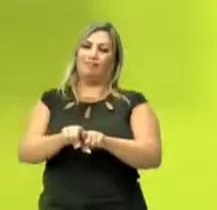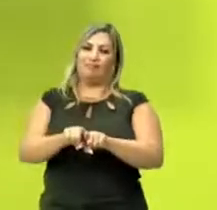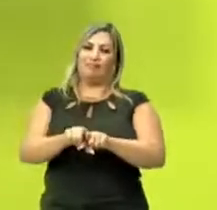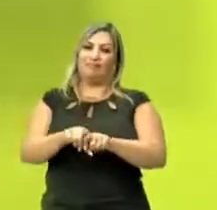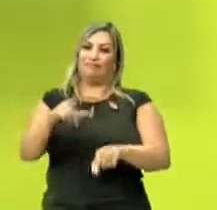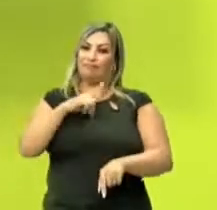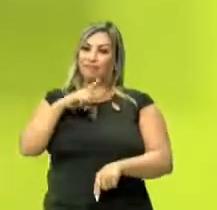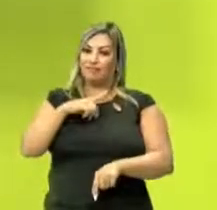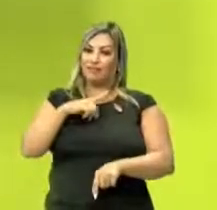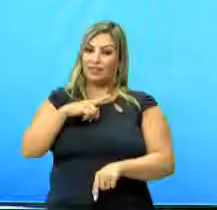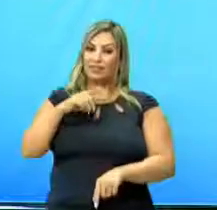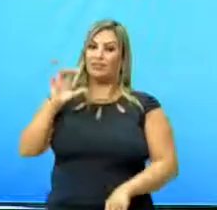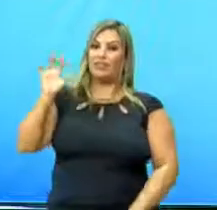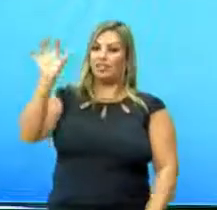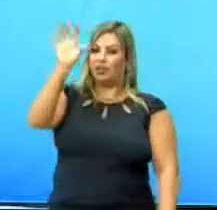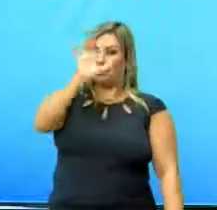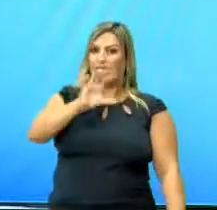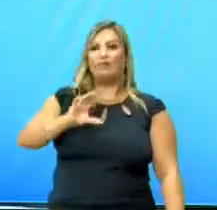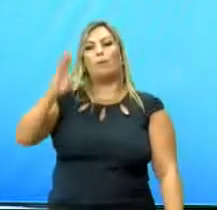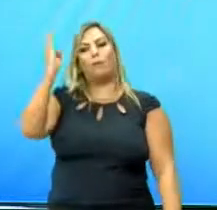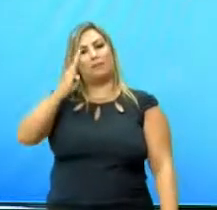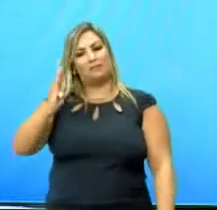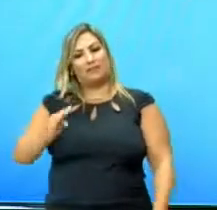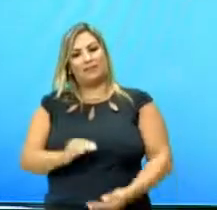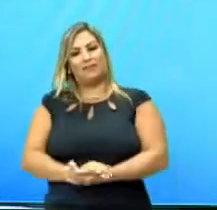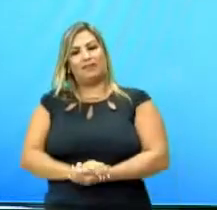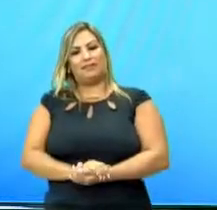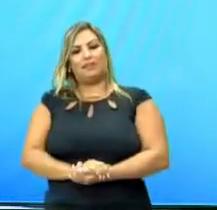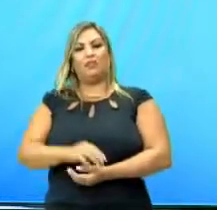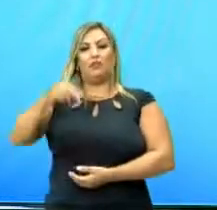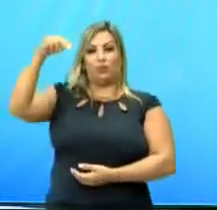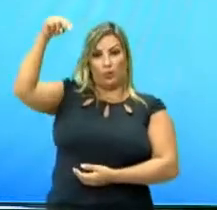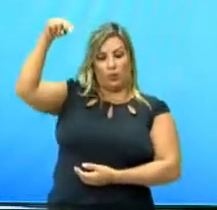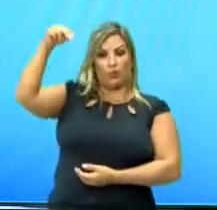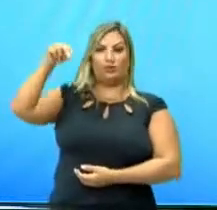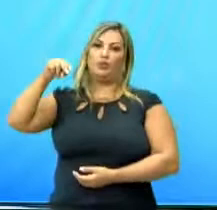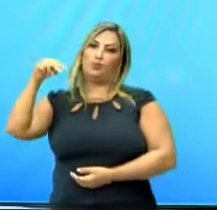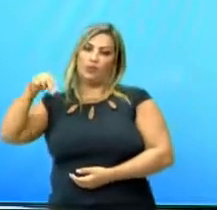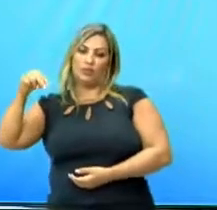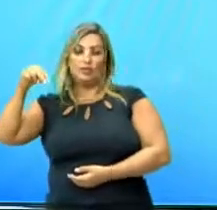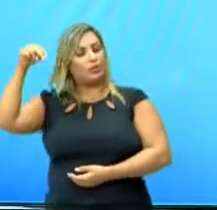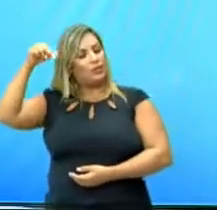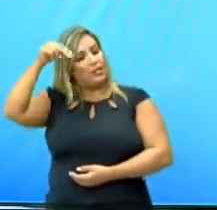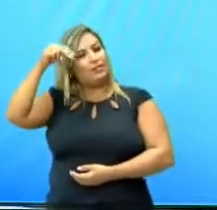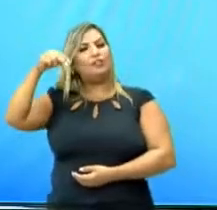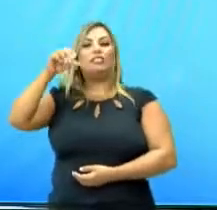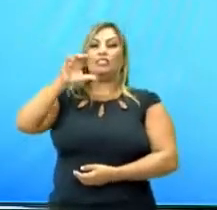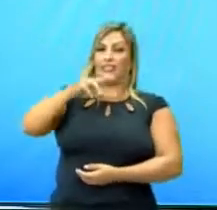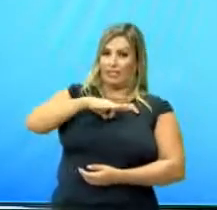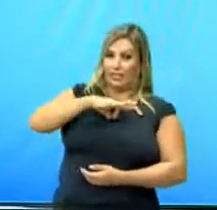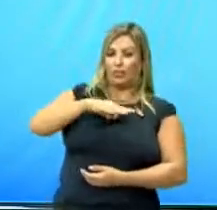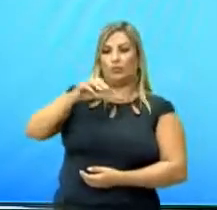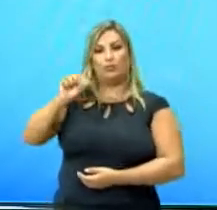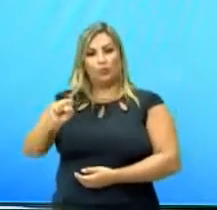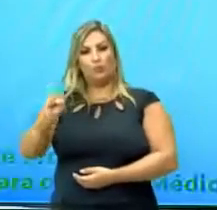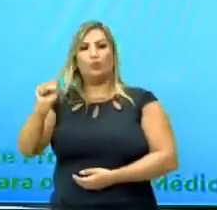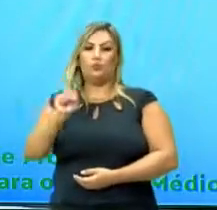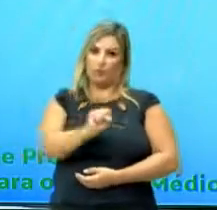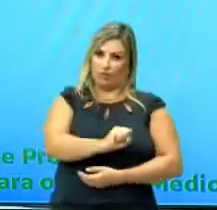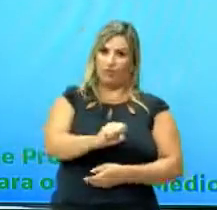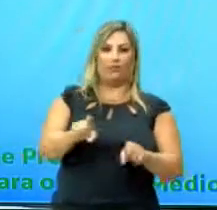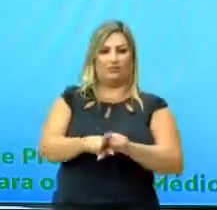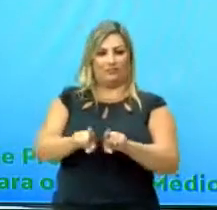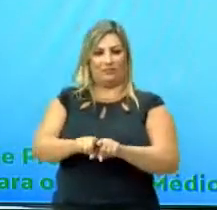com isso, nós temos aqui a regionalização brasileira. Região norte, nordeste, centro-oeste, sul e sudeste.